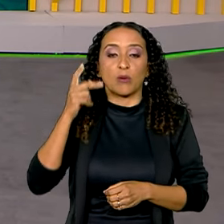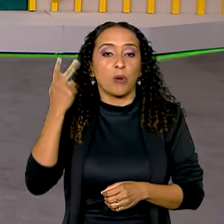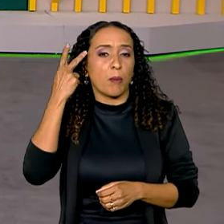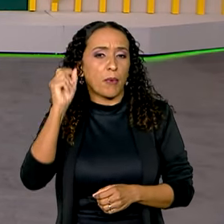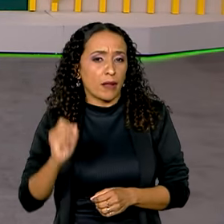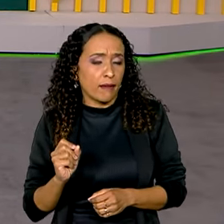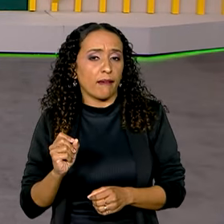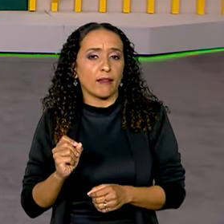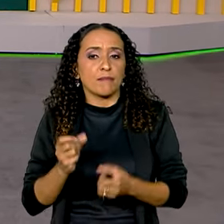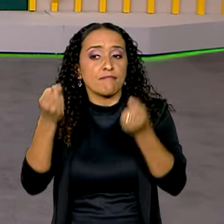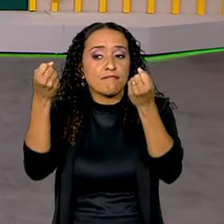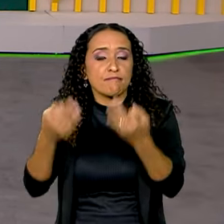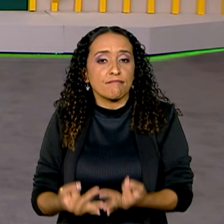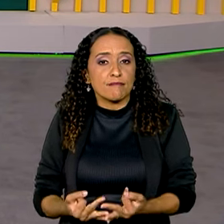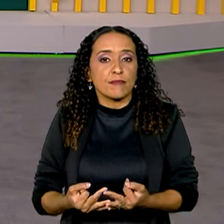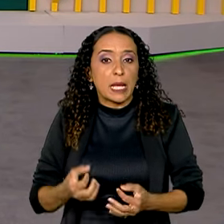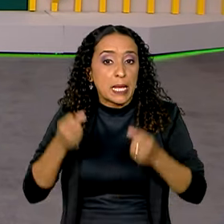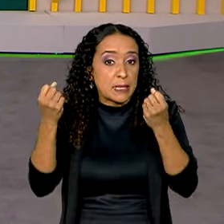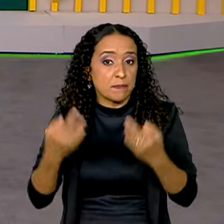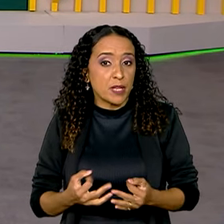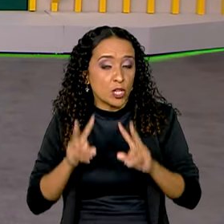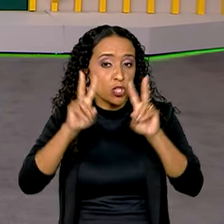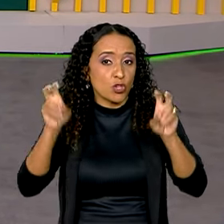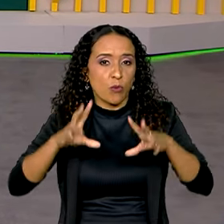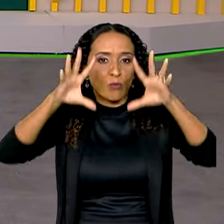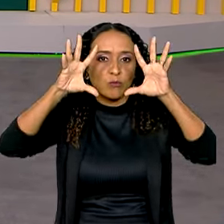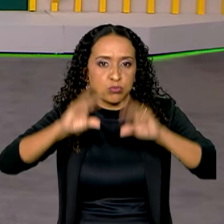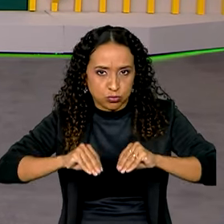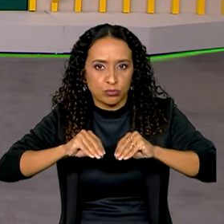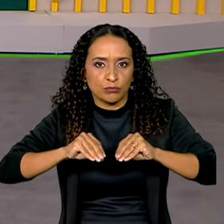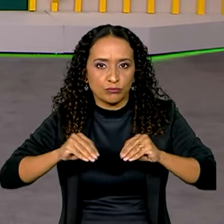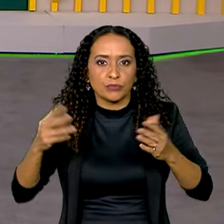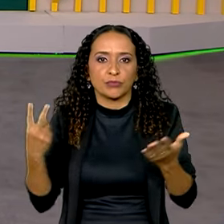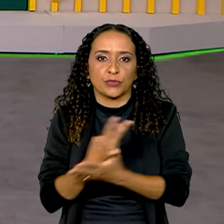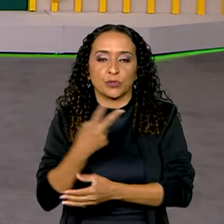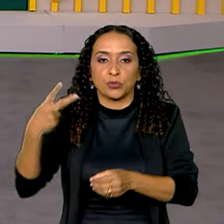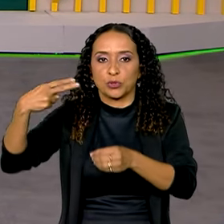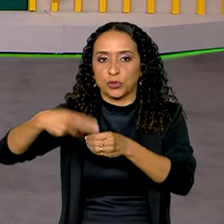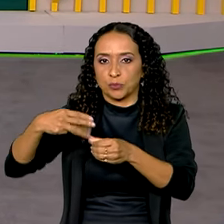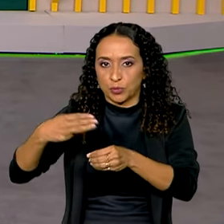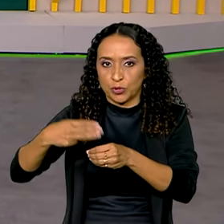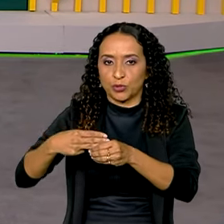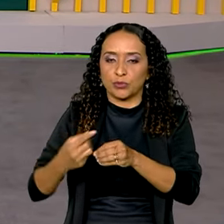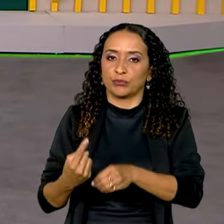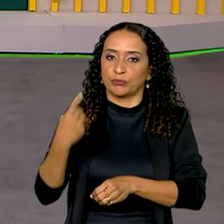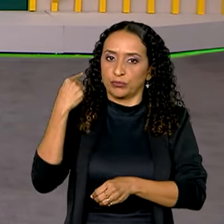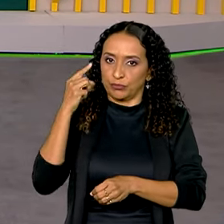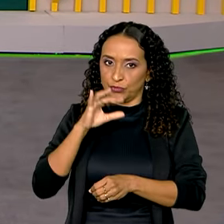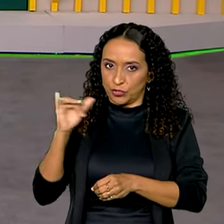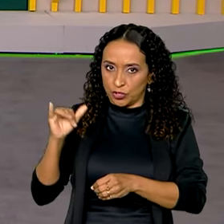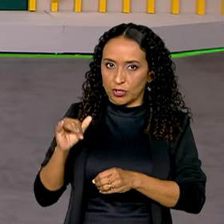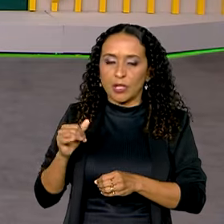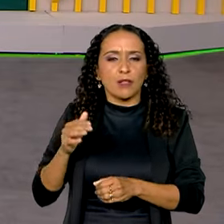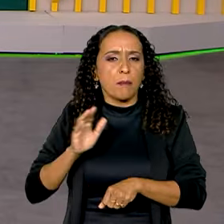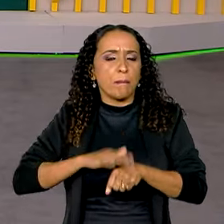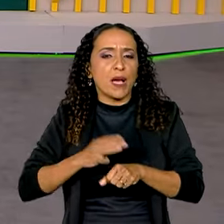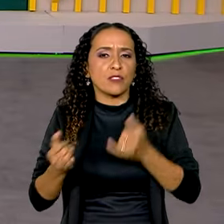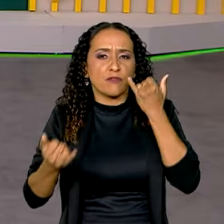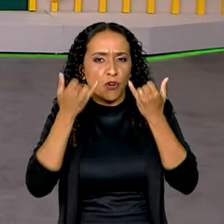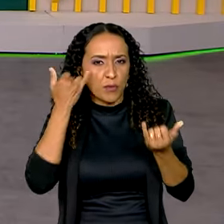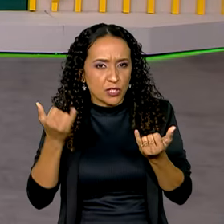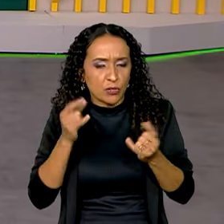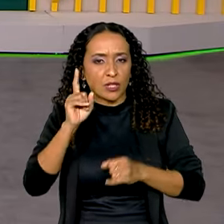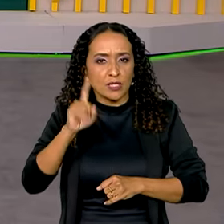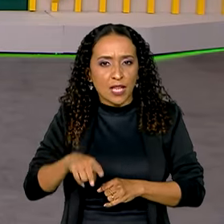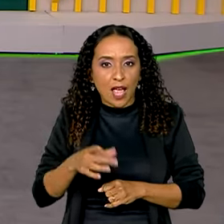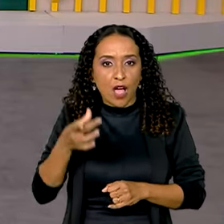para que preste esclarecimento sobre os apagões que atingem o município nos últimos dias. E quem tem mais informações para